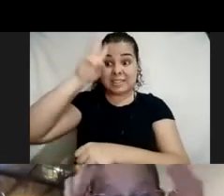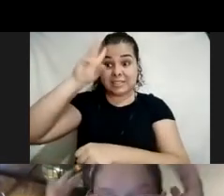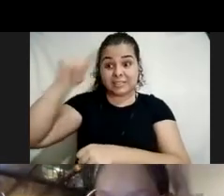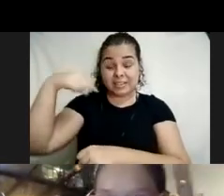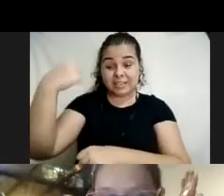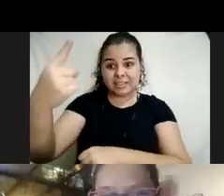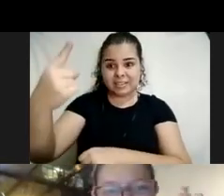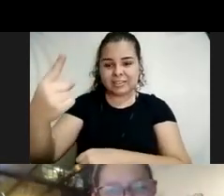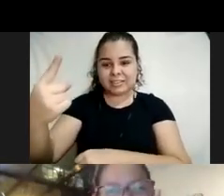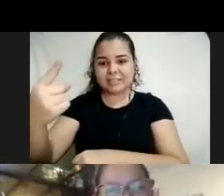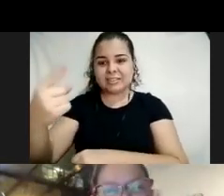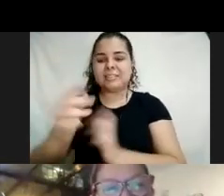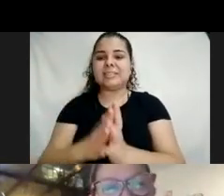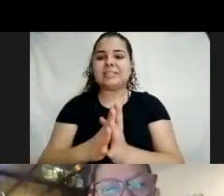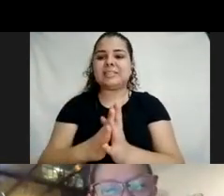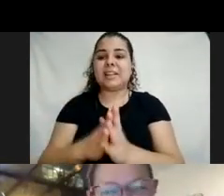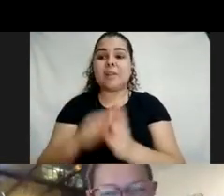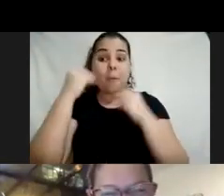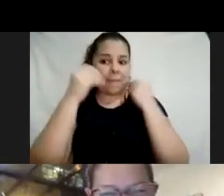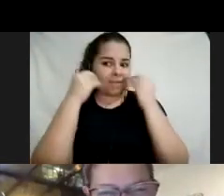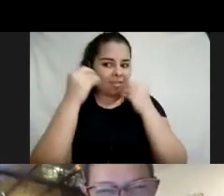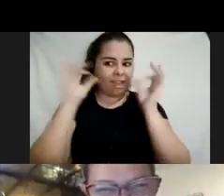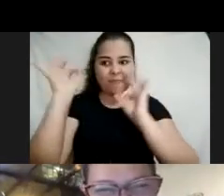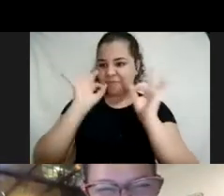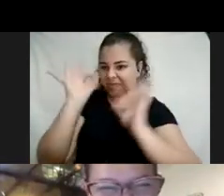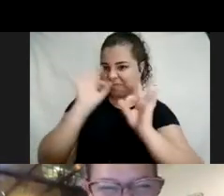Prometo arrumar o cabelo, passar uma maquiagemzinha.